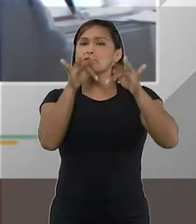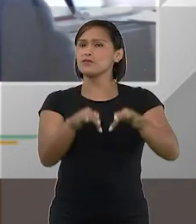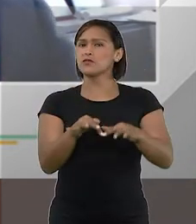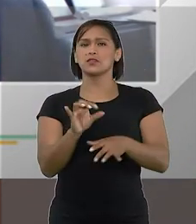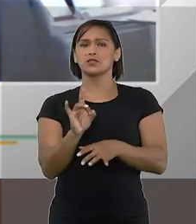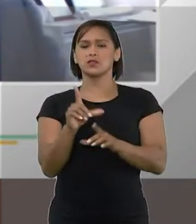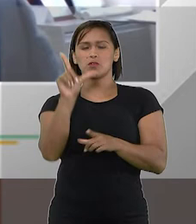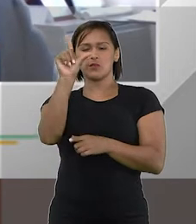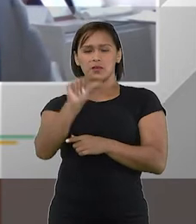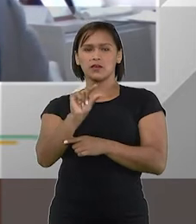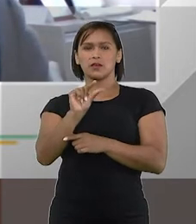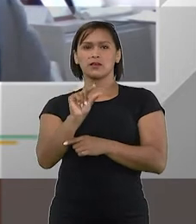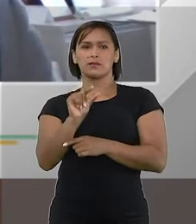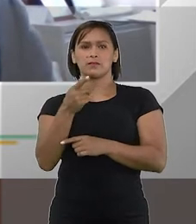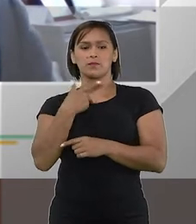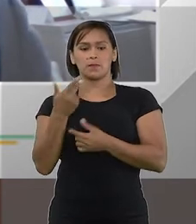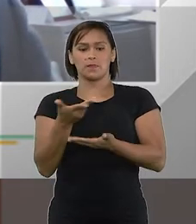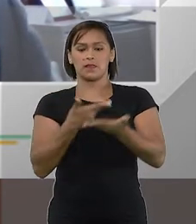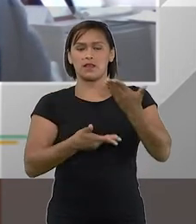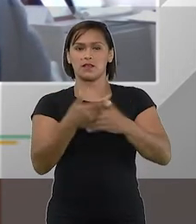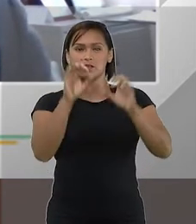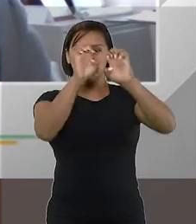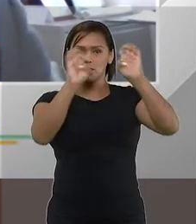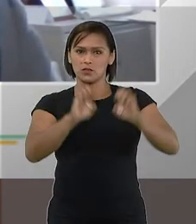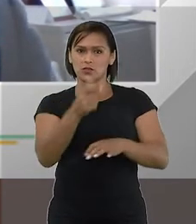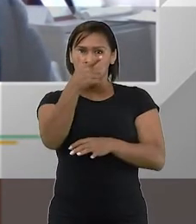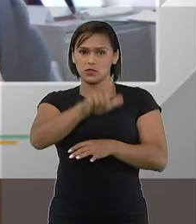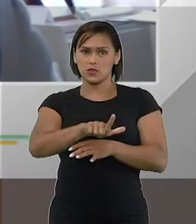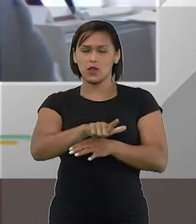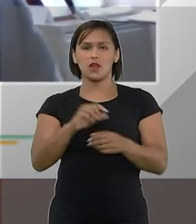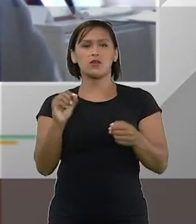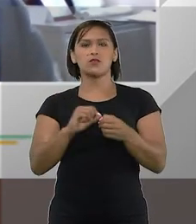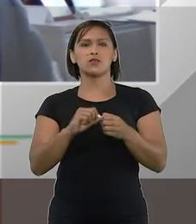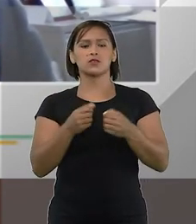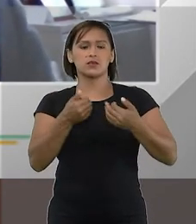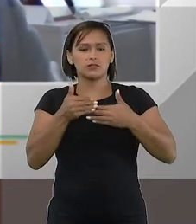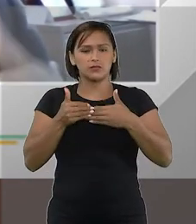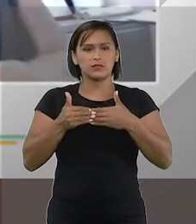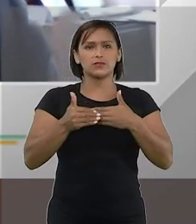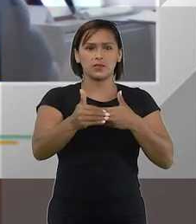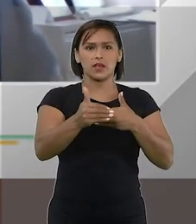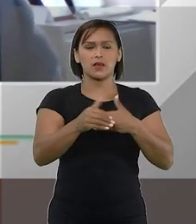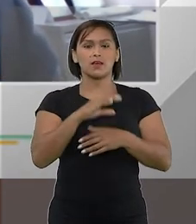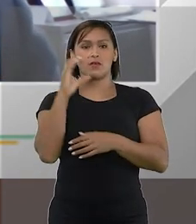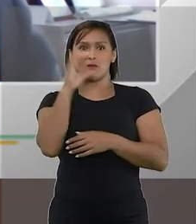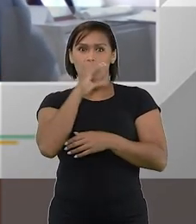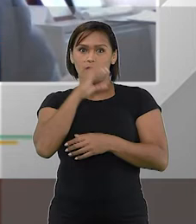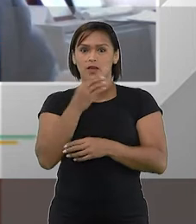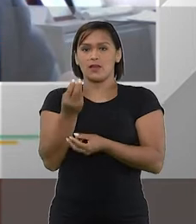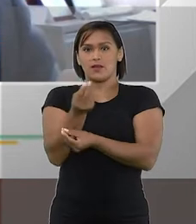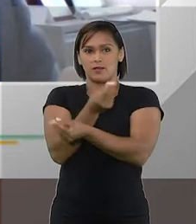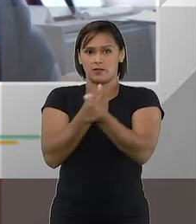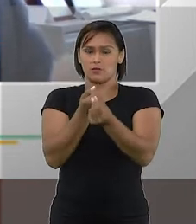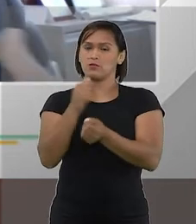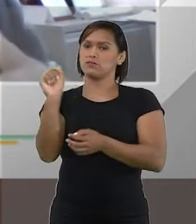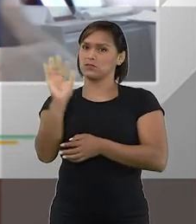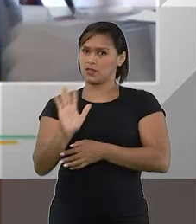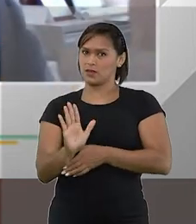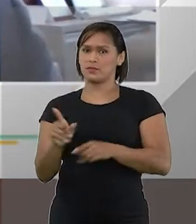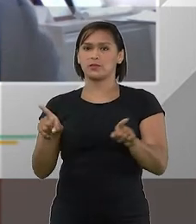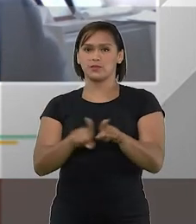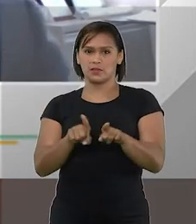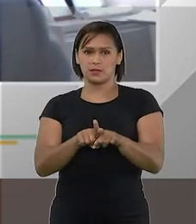intervenção mínima nesse tipo de reestruturação. Isso faz com que esses procedimentos se tornem mais baratos e,